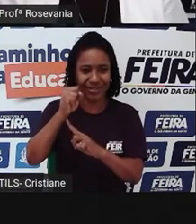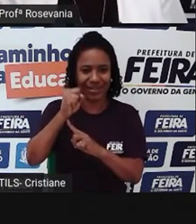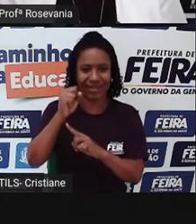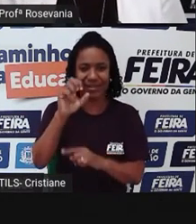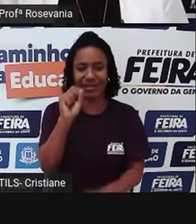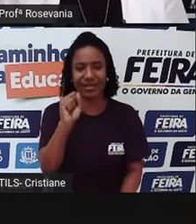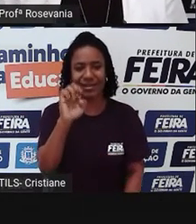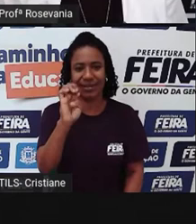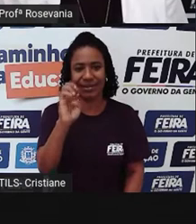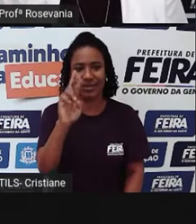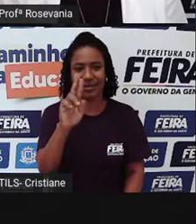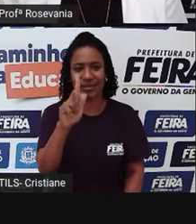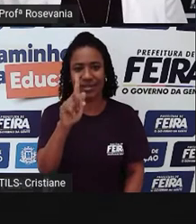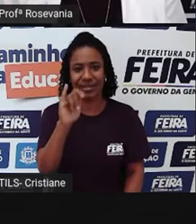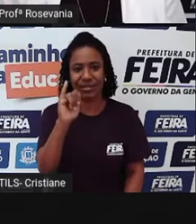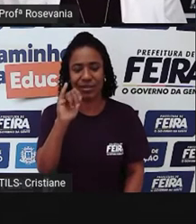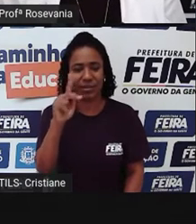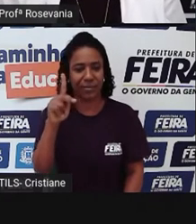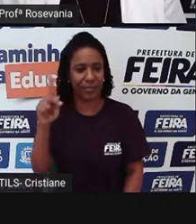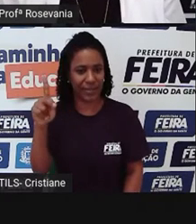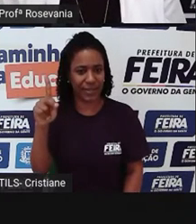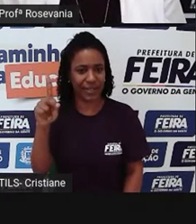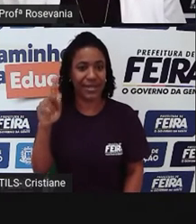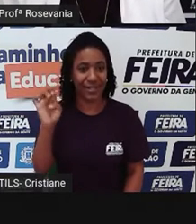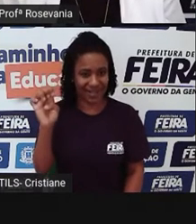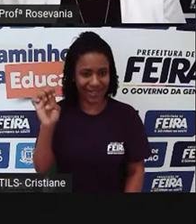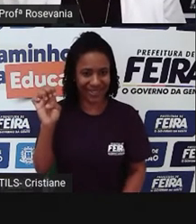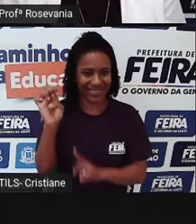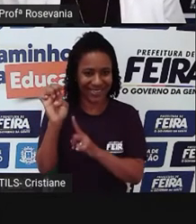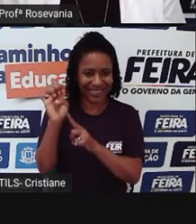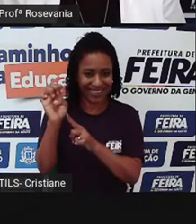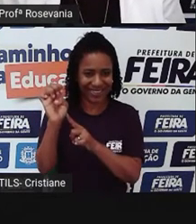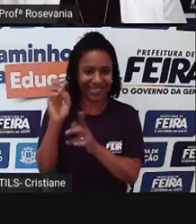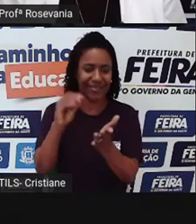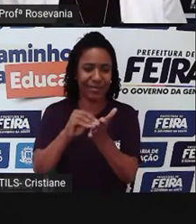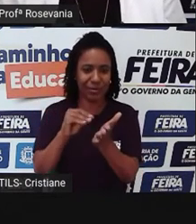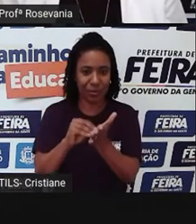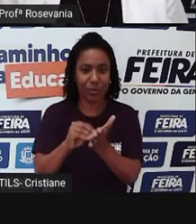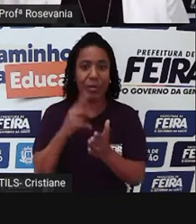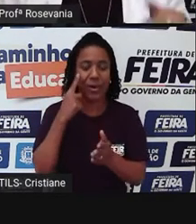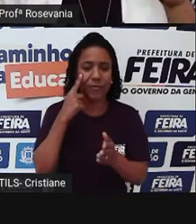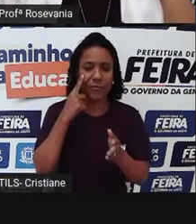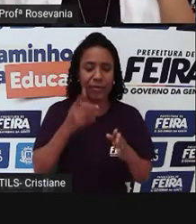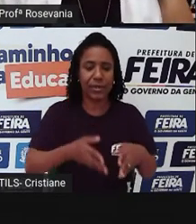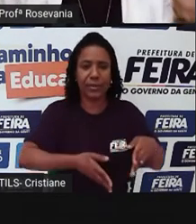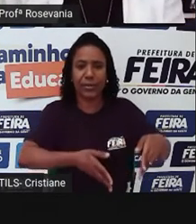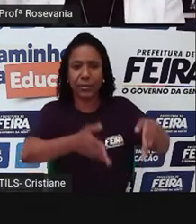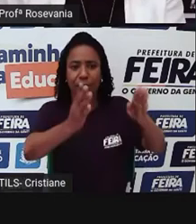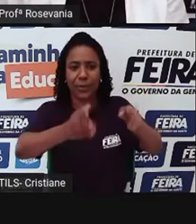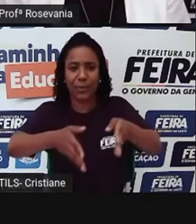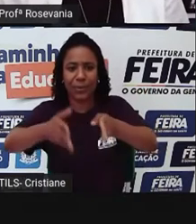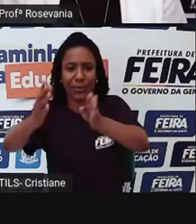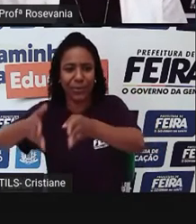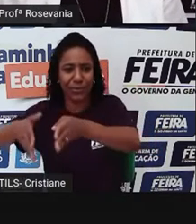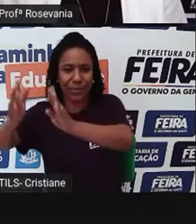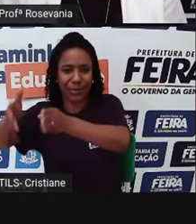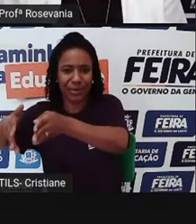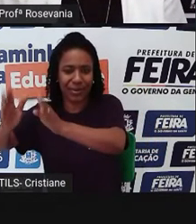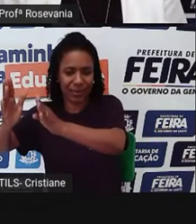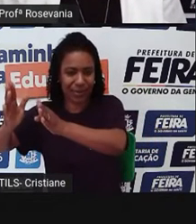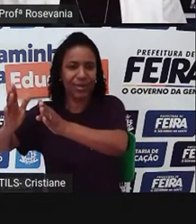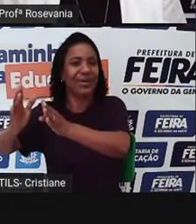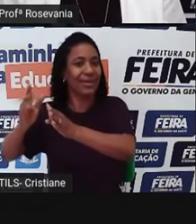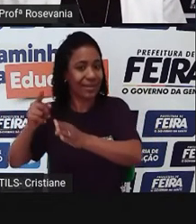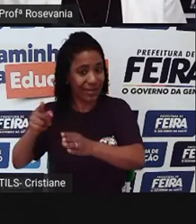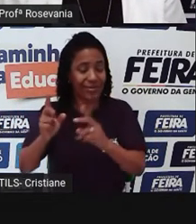Sergipe, e você percebe que tem os corredores aqui. agora tem uma característica que eu vou chamar a atenção,